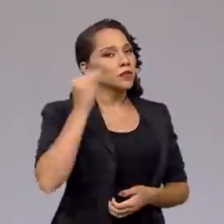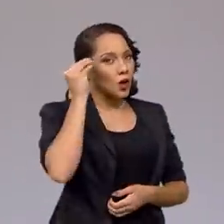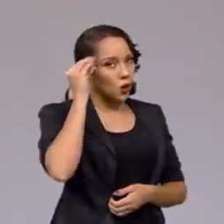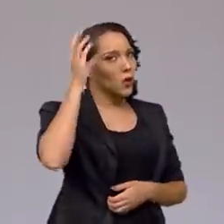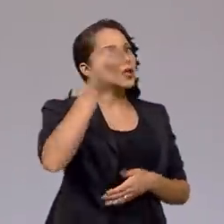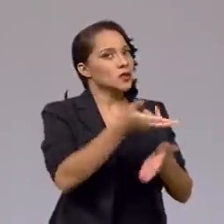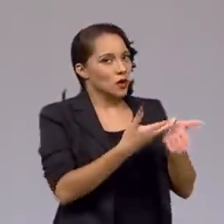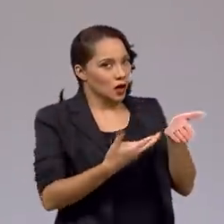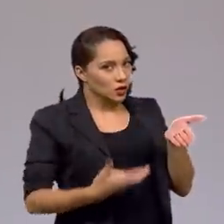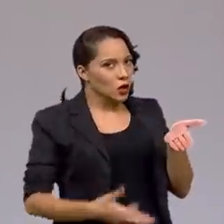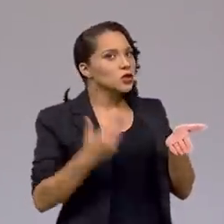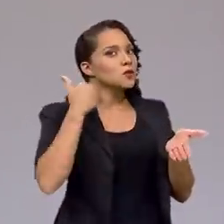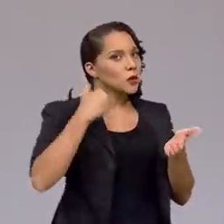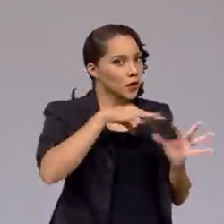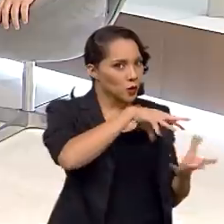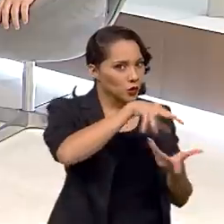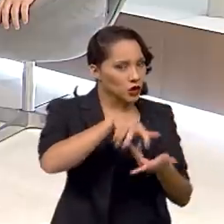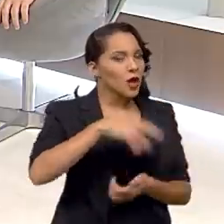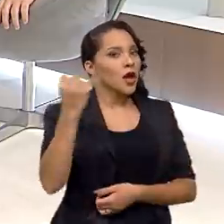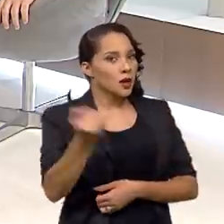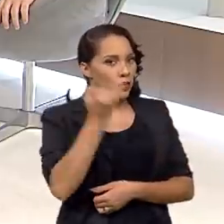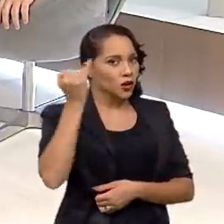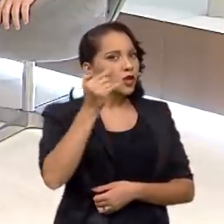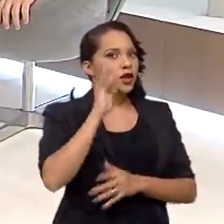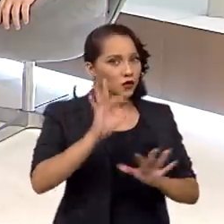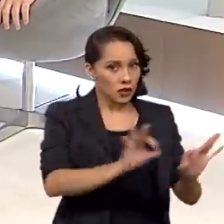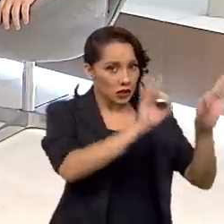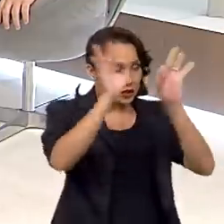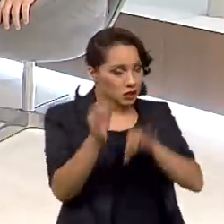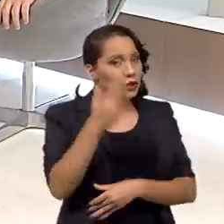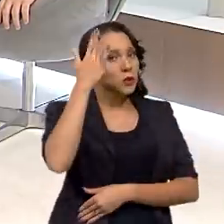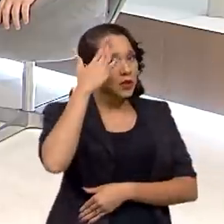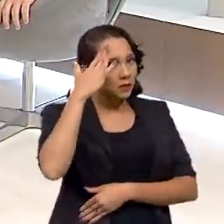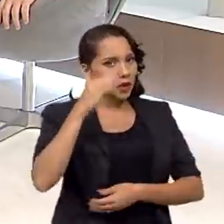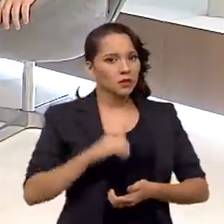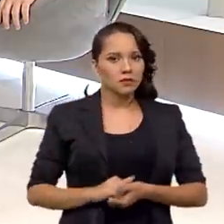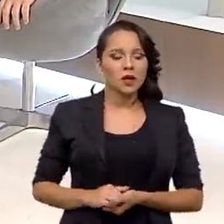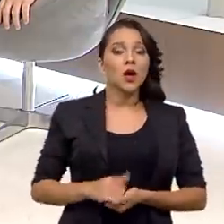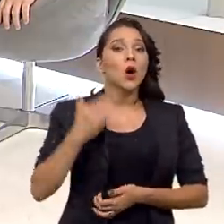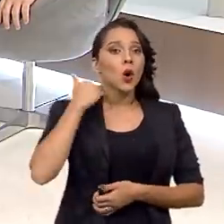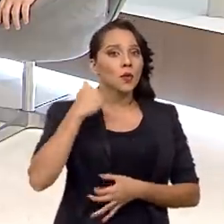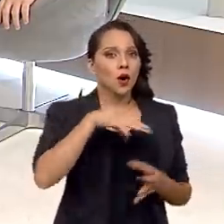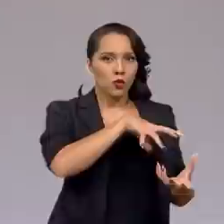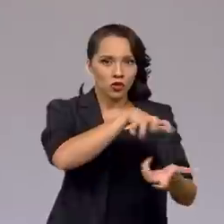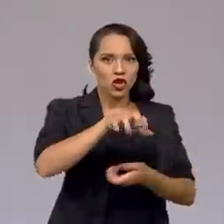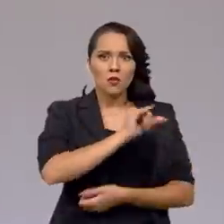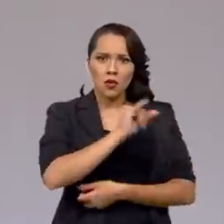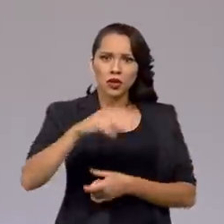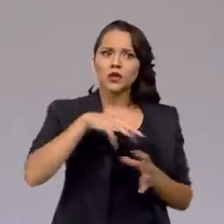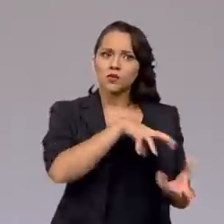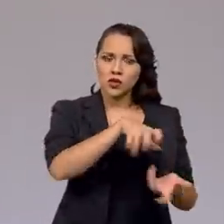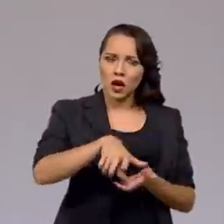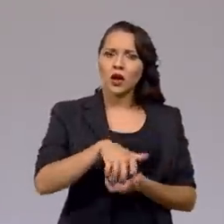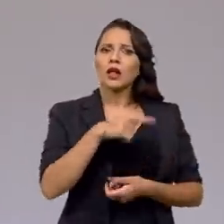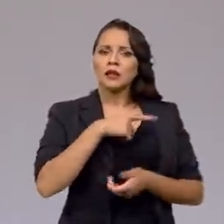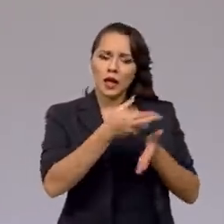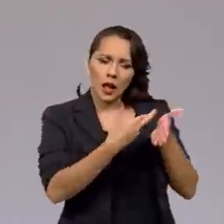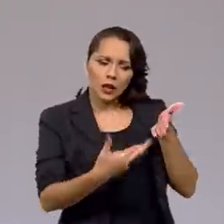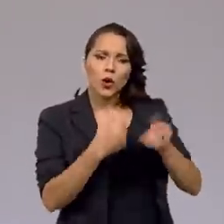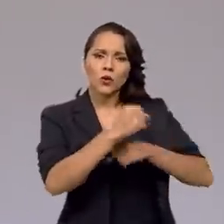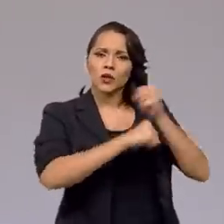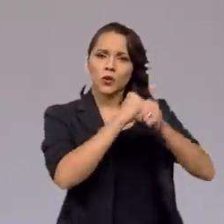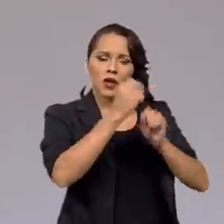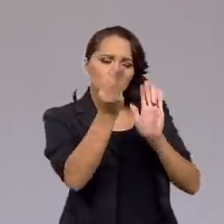relatórios pelo Banco Mundial, é bom que os telespectadores também saibam isso. O Banco Mundial, uma instituição internacional, produz relatórios